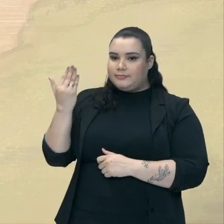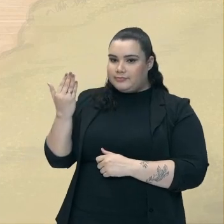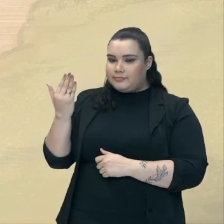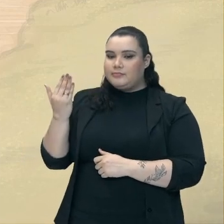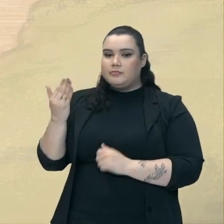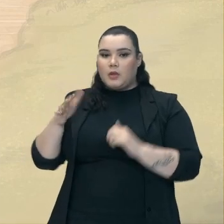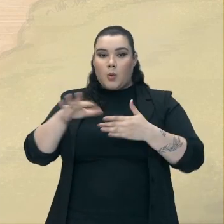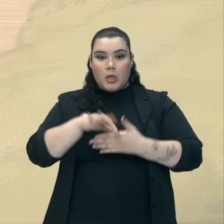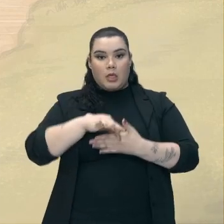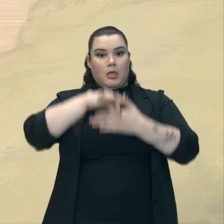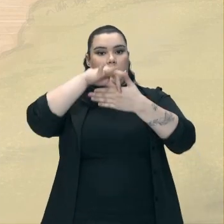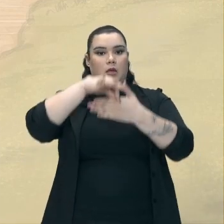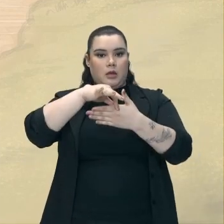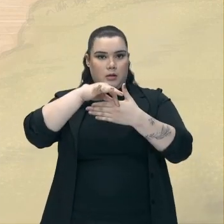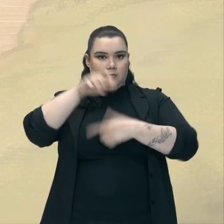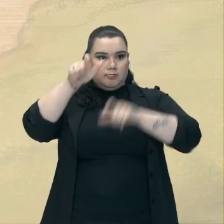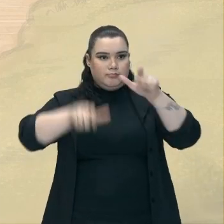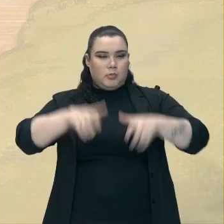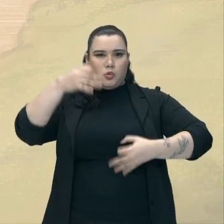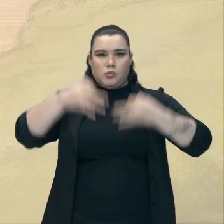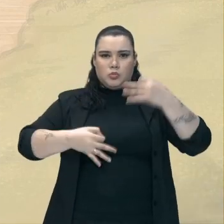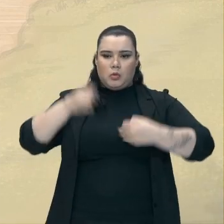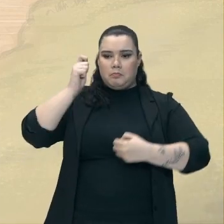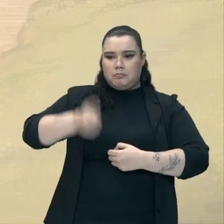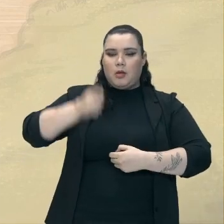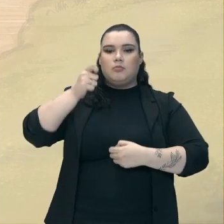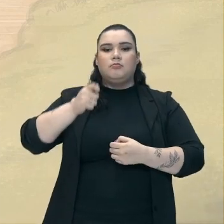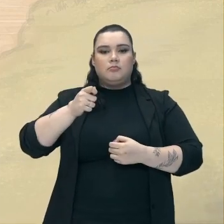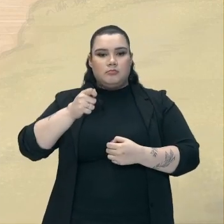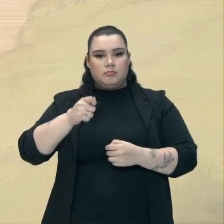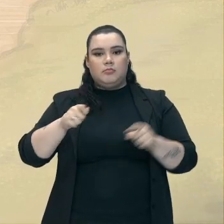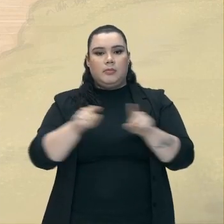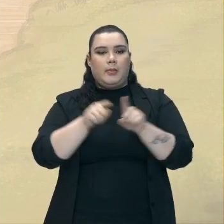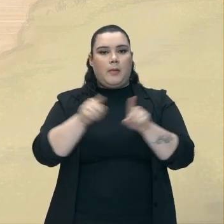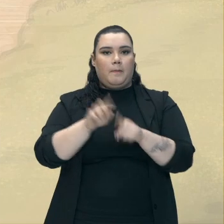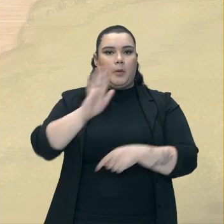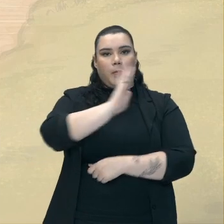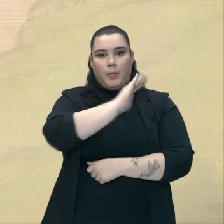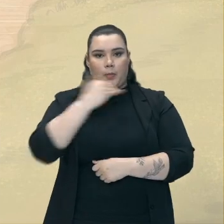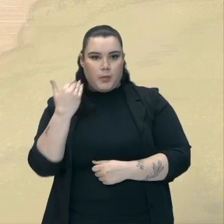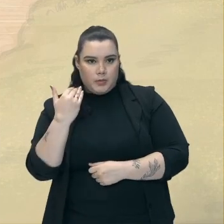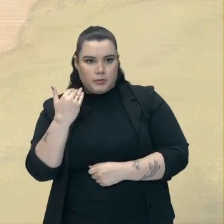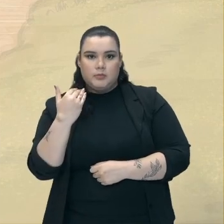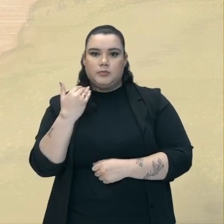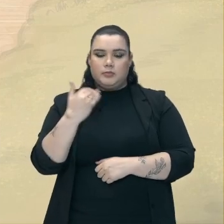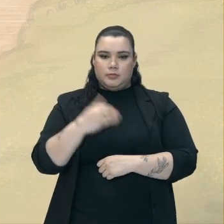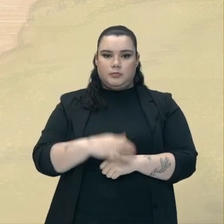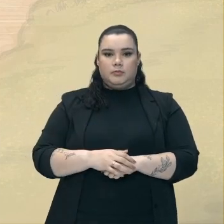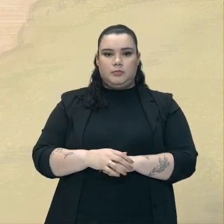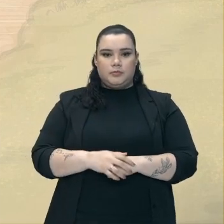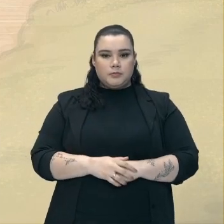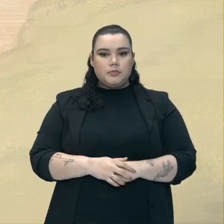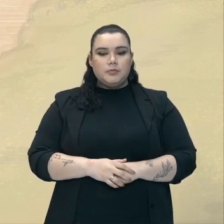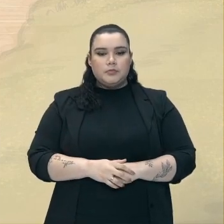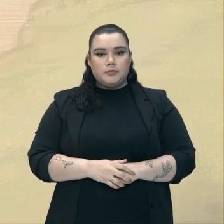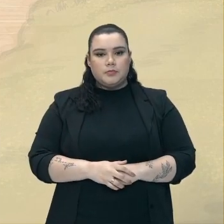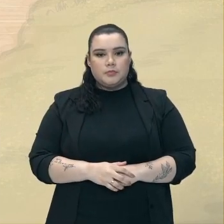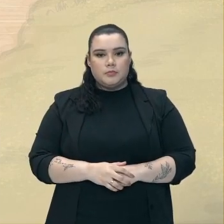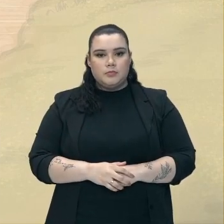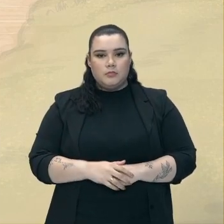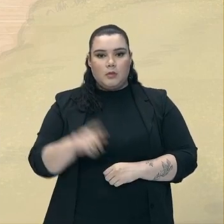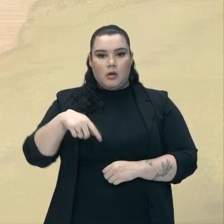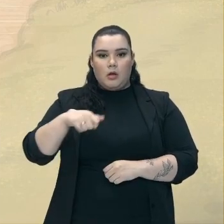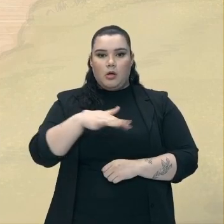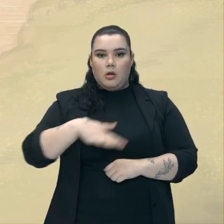conjuração Mineira Foram julgados E foram Executados Gente Aqui é uma Um